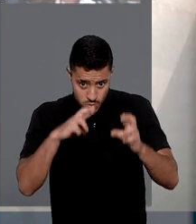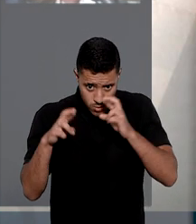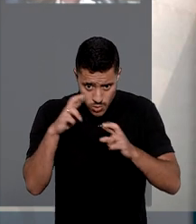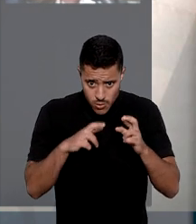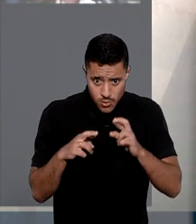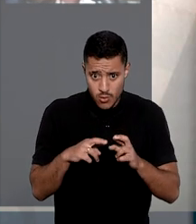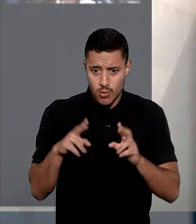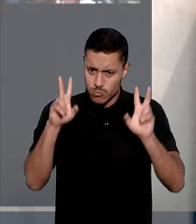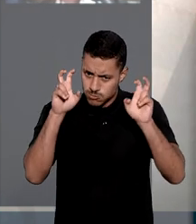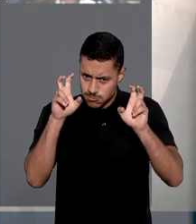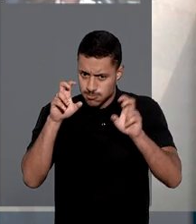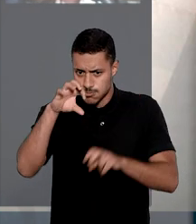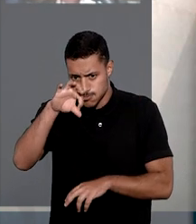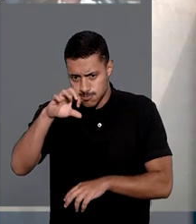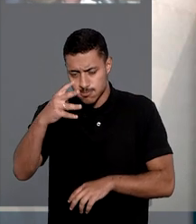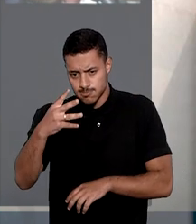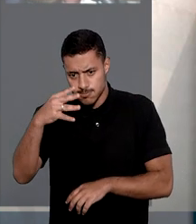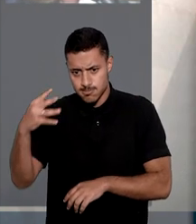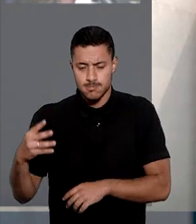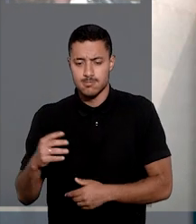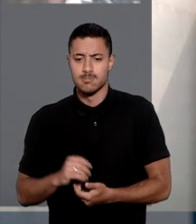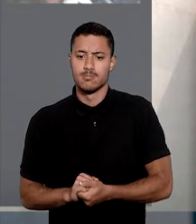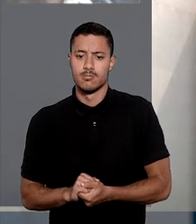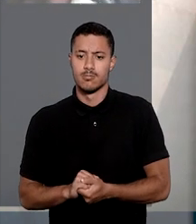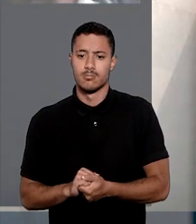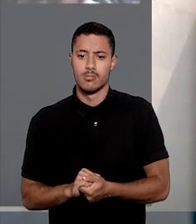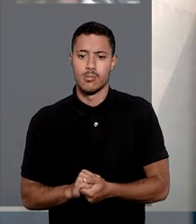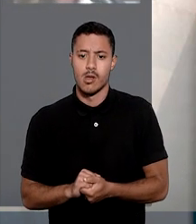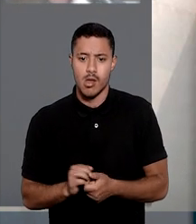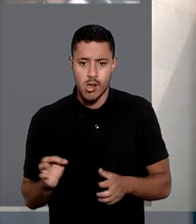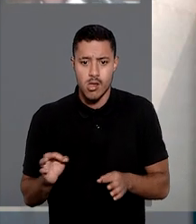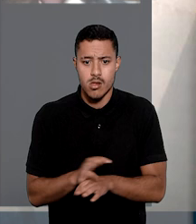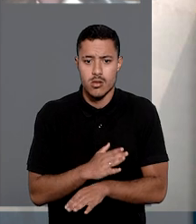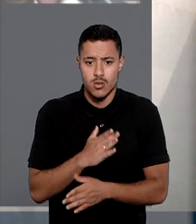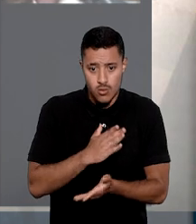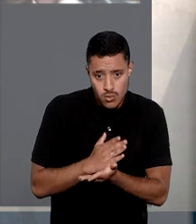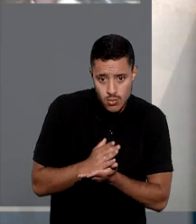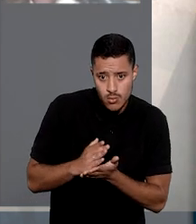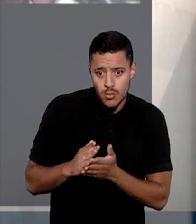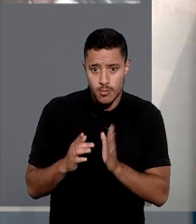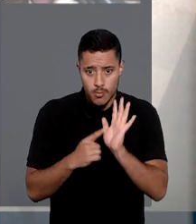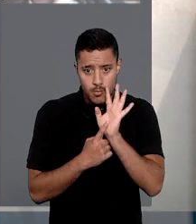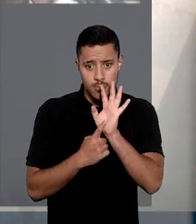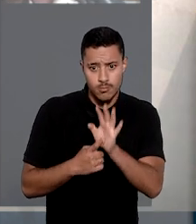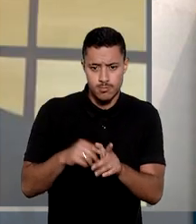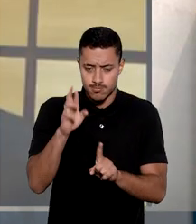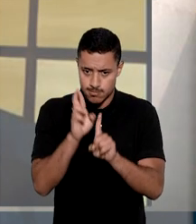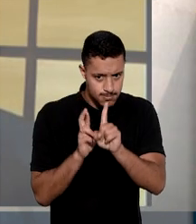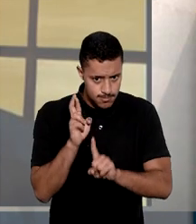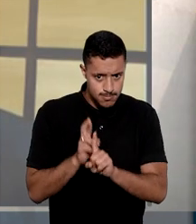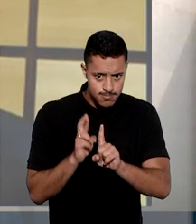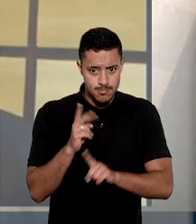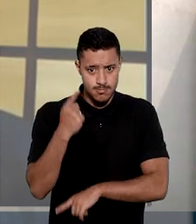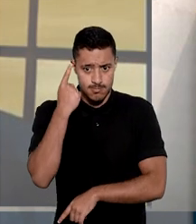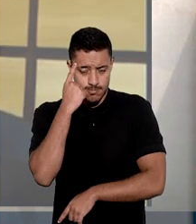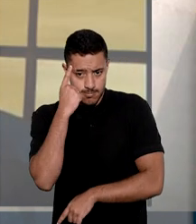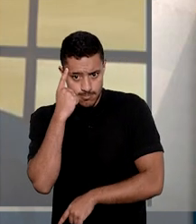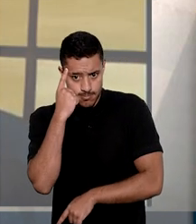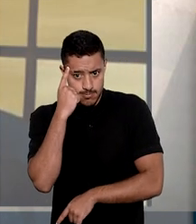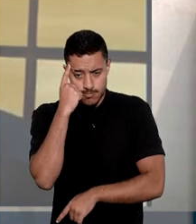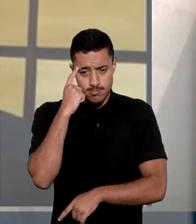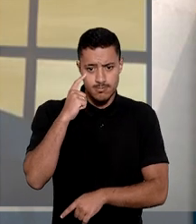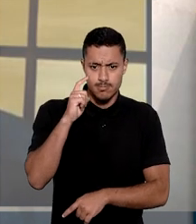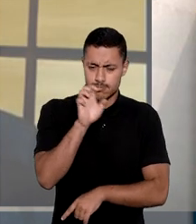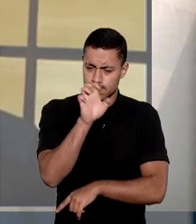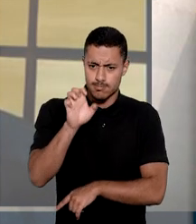que o tema 944 do STF corrobora a tese inicial que ele apresentou como relator no sentido de que a Alemanha